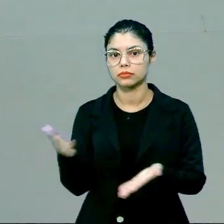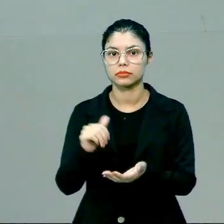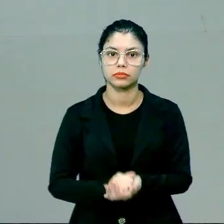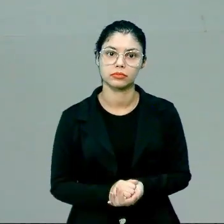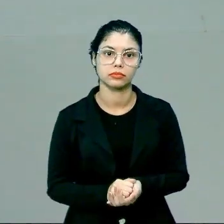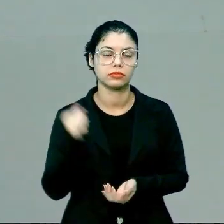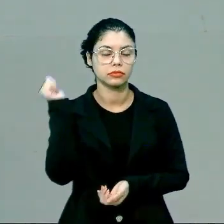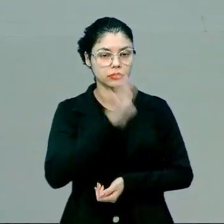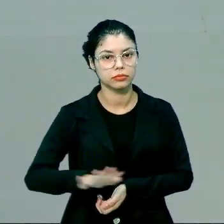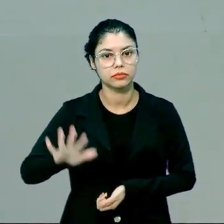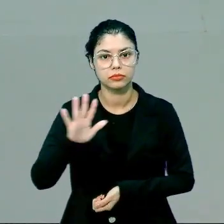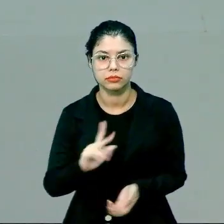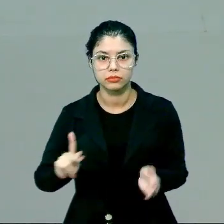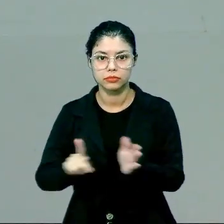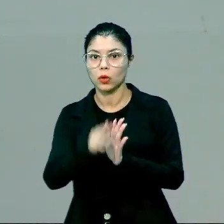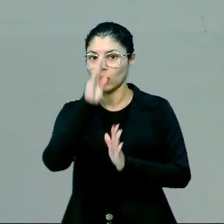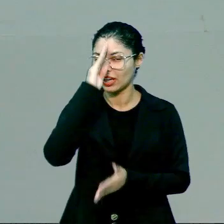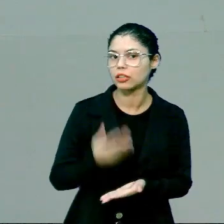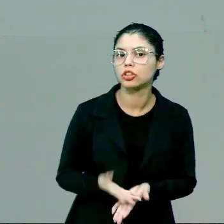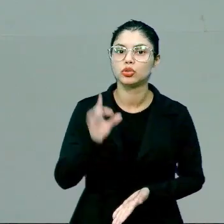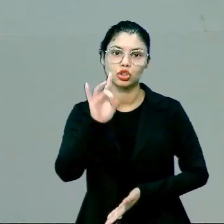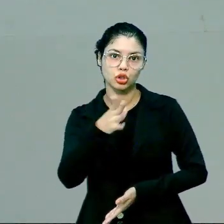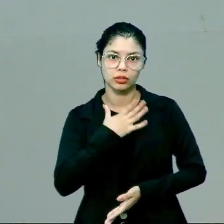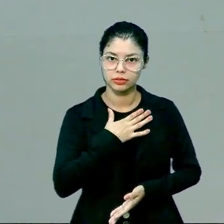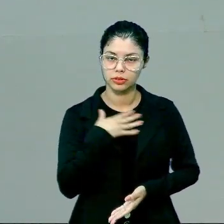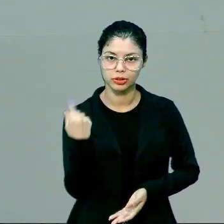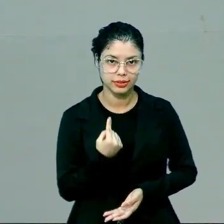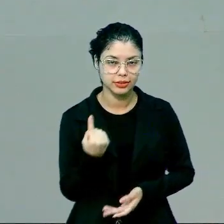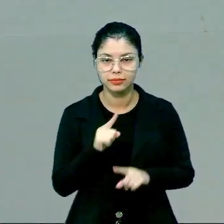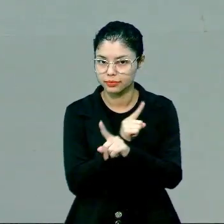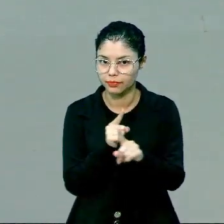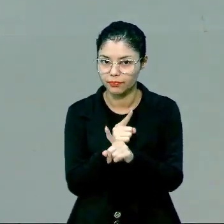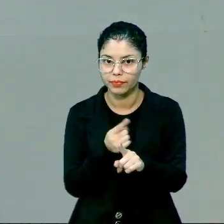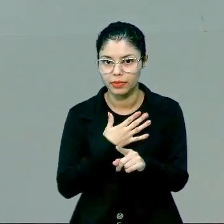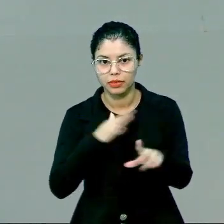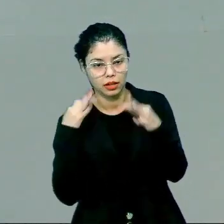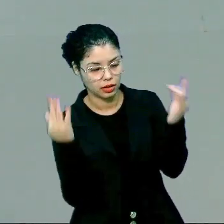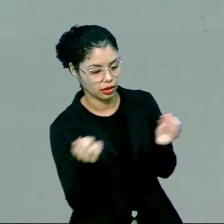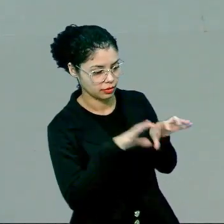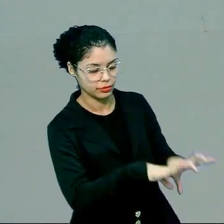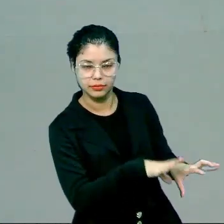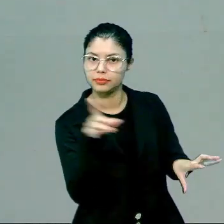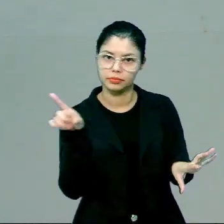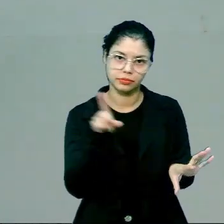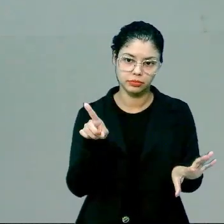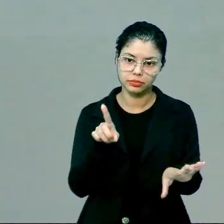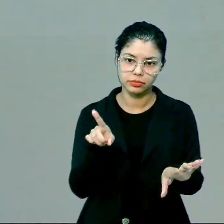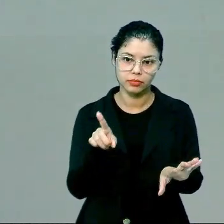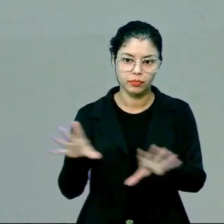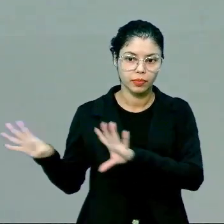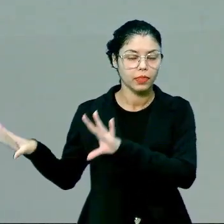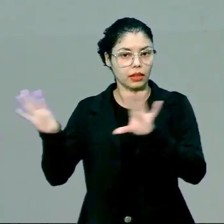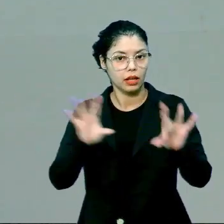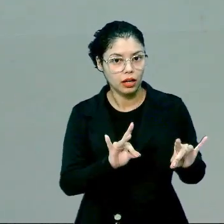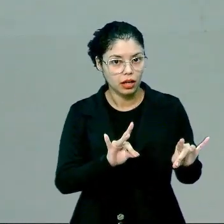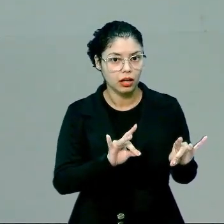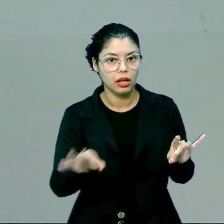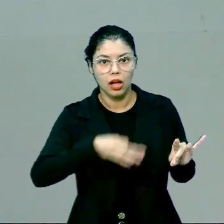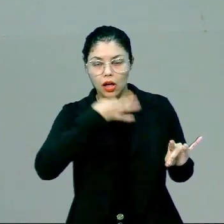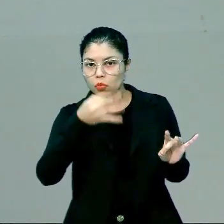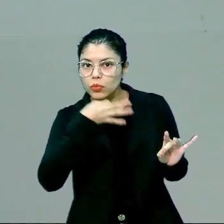Gente, é o consenso geral. Não é o que eu acredito somente sozinha. Ah, eu e a minha família acreditamos nisso. Então, eu vou trazer como